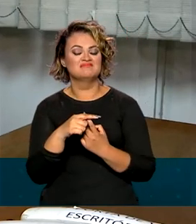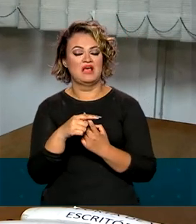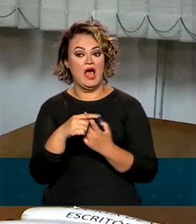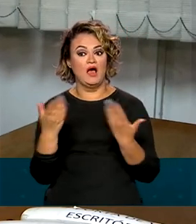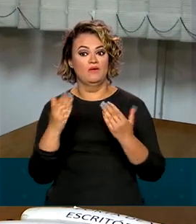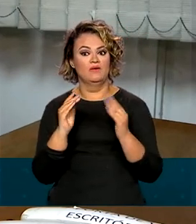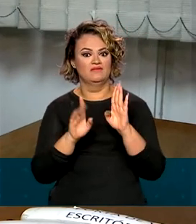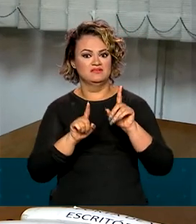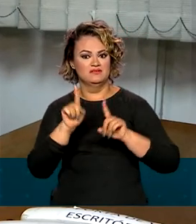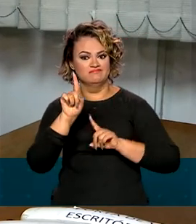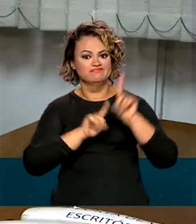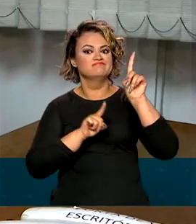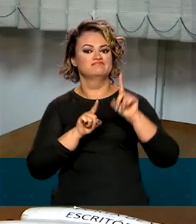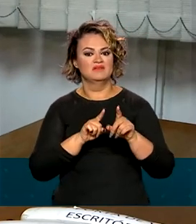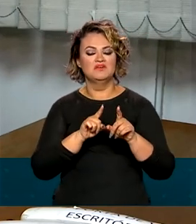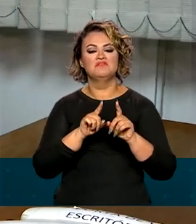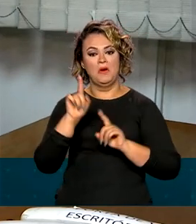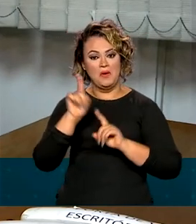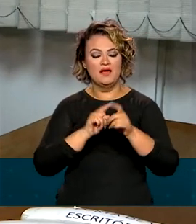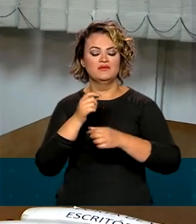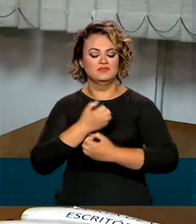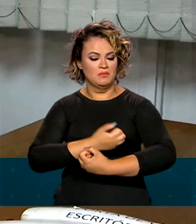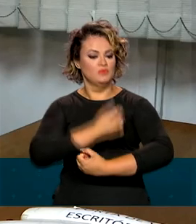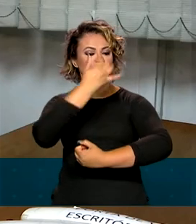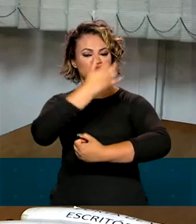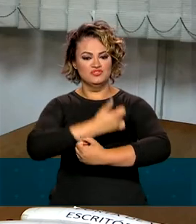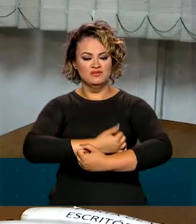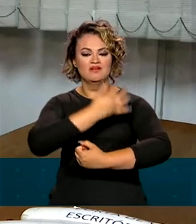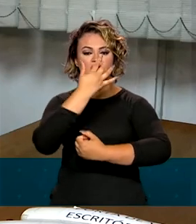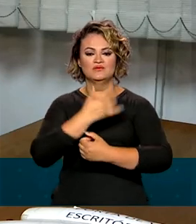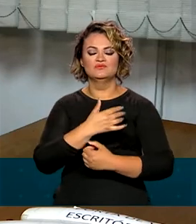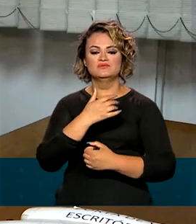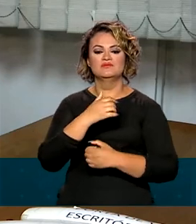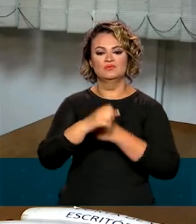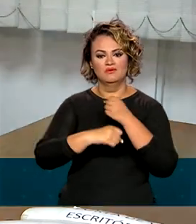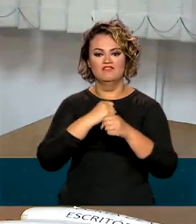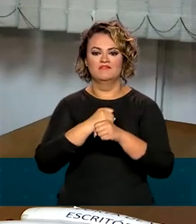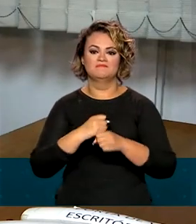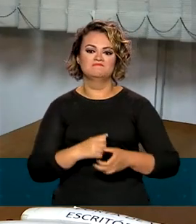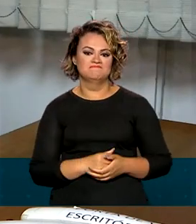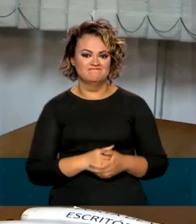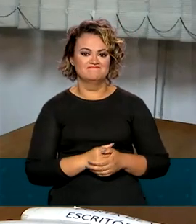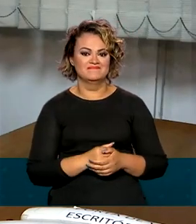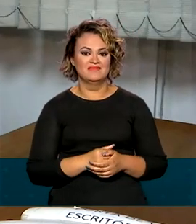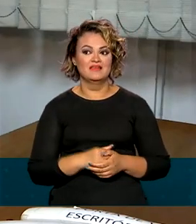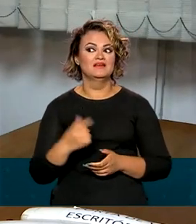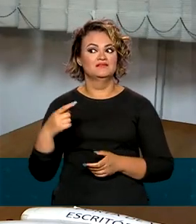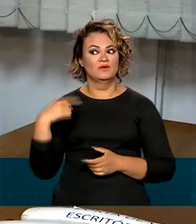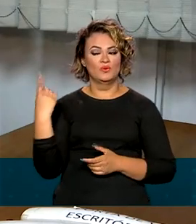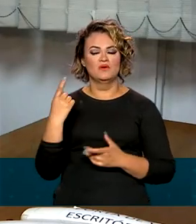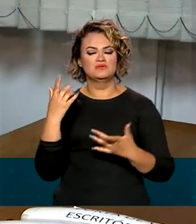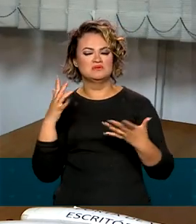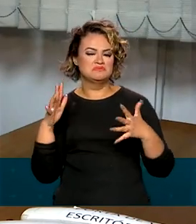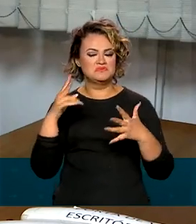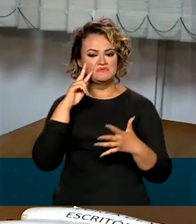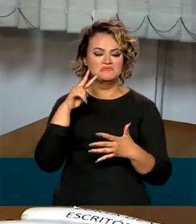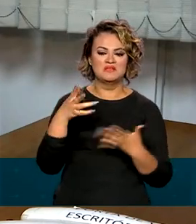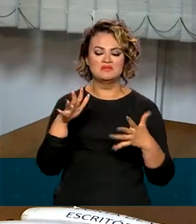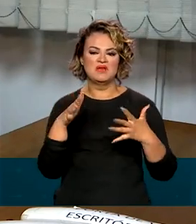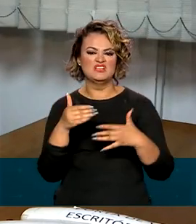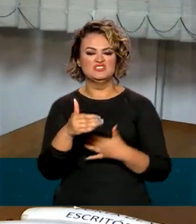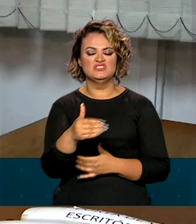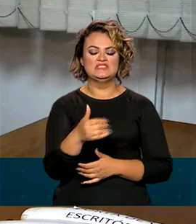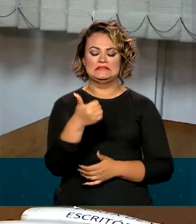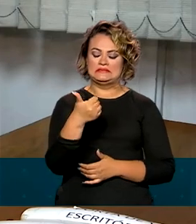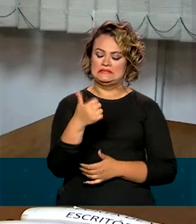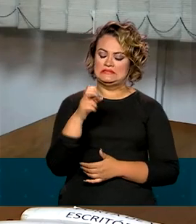mais um recorde da nossa produção de grãos para a safra 22-23. Então, nós já estamos projetando 15